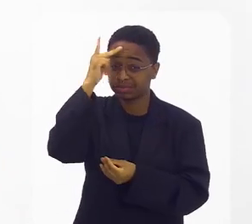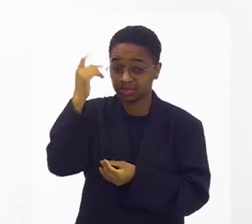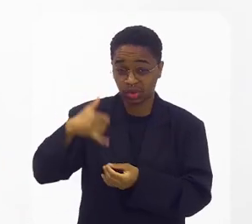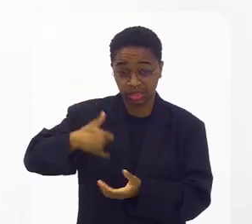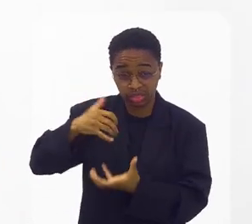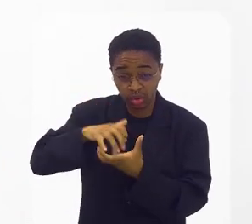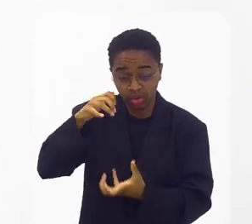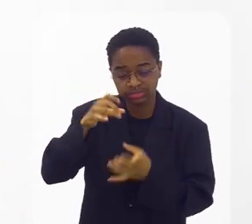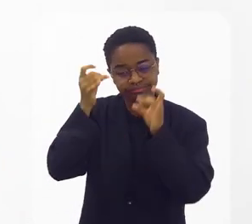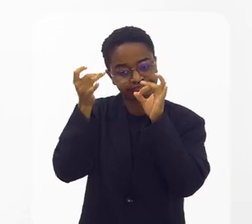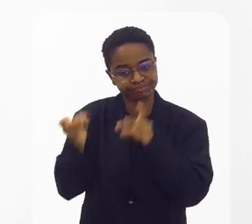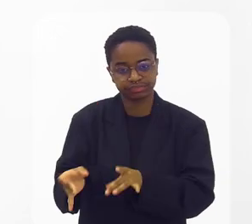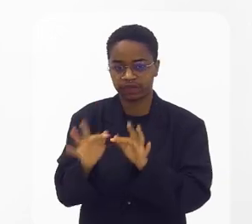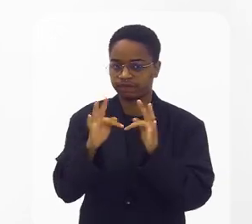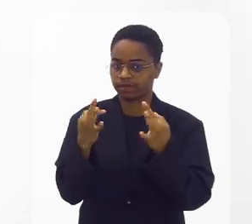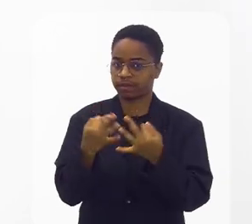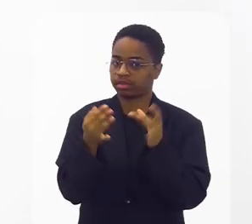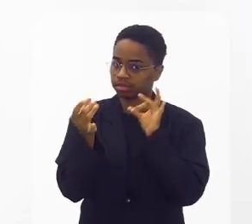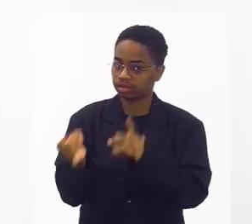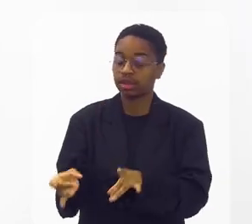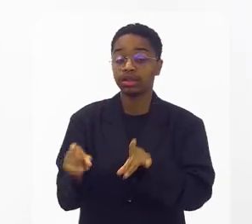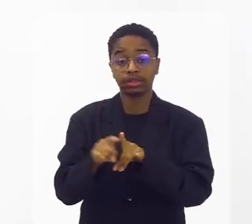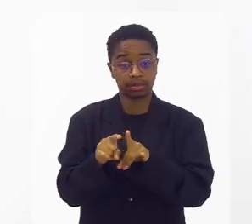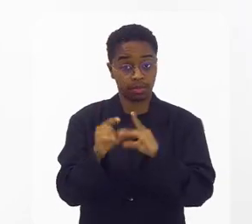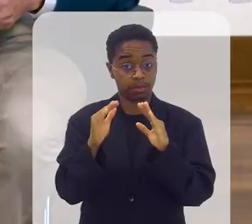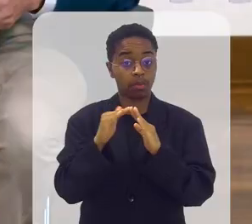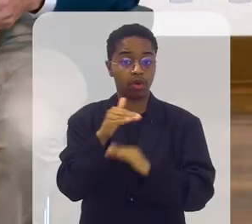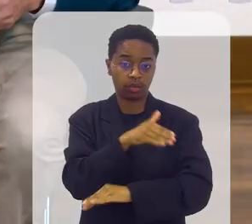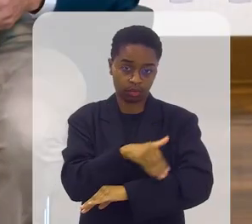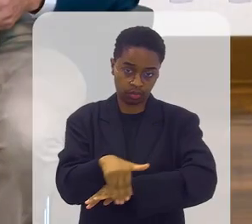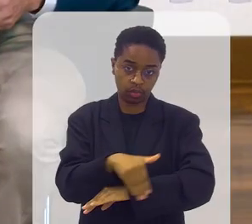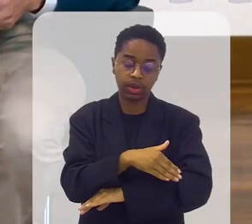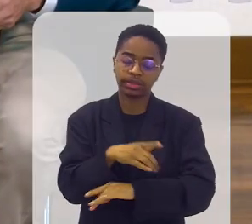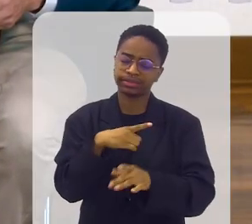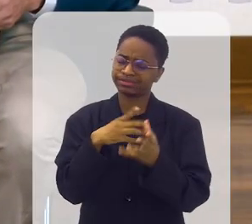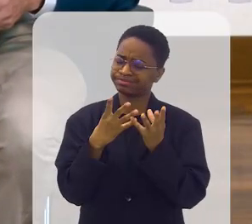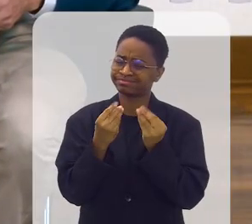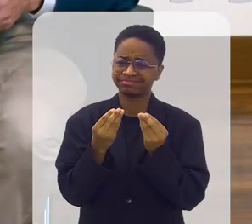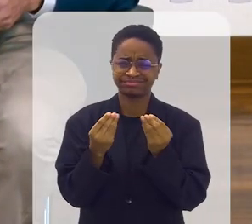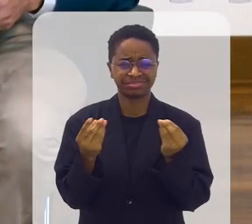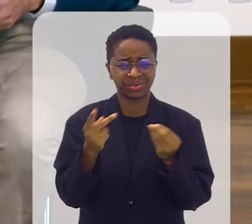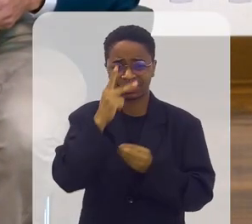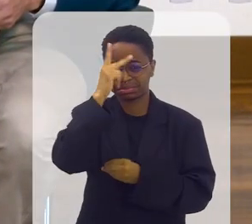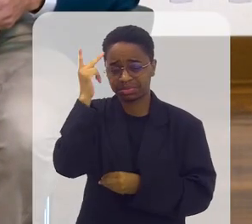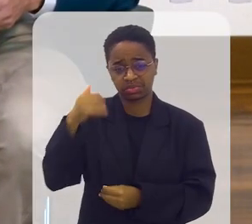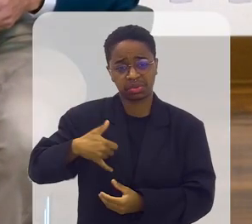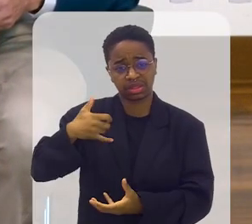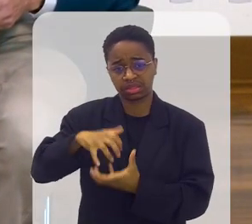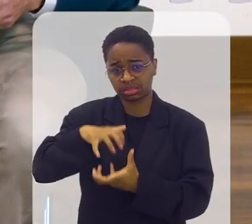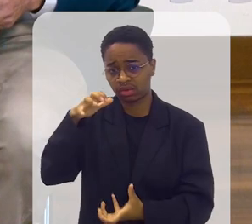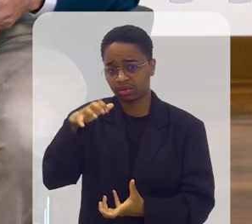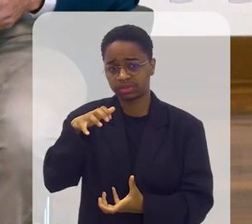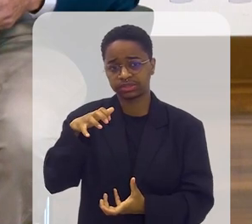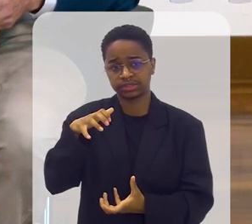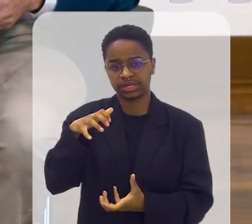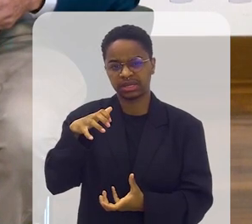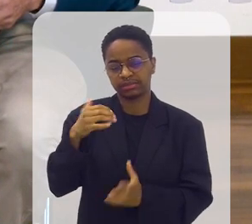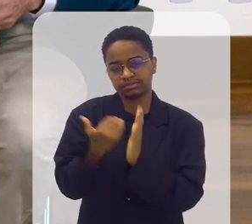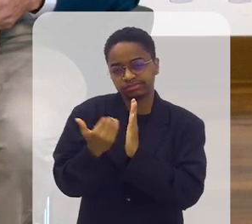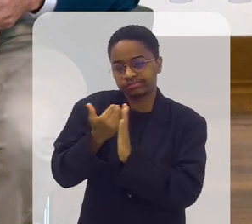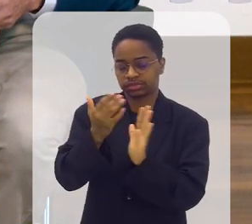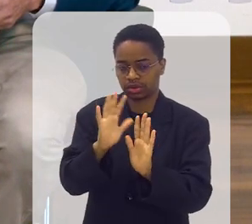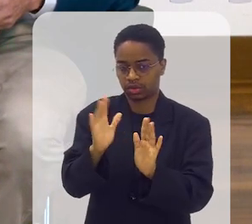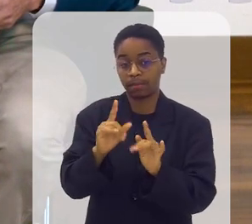abandonada, inclusive na rua. A gente tem um número de pessoas idosas não muito